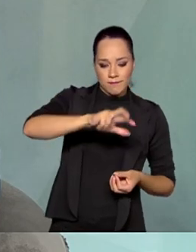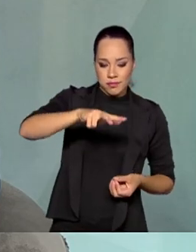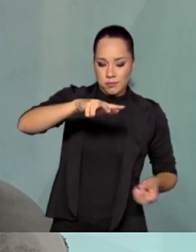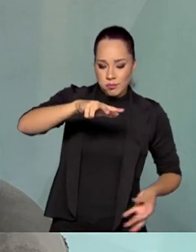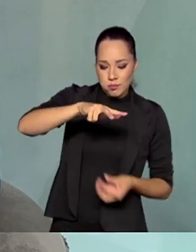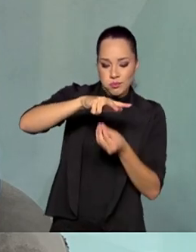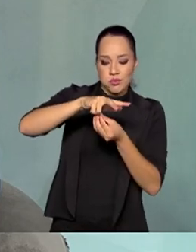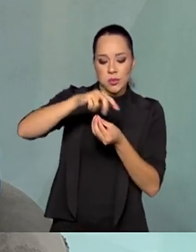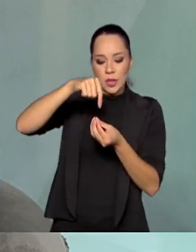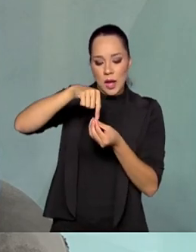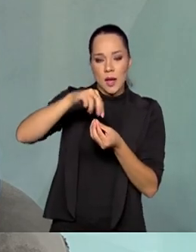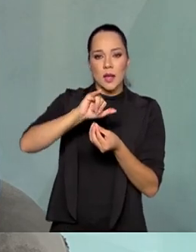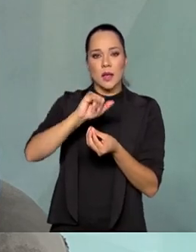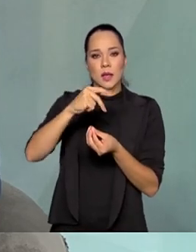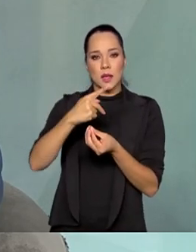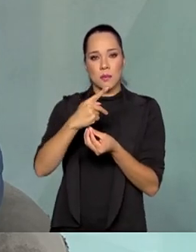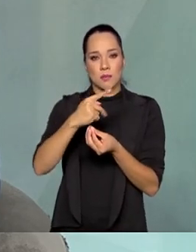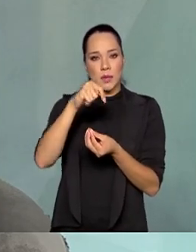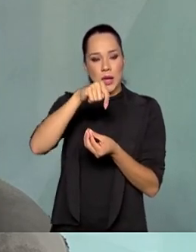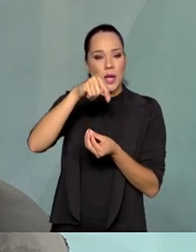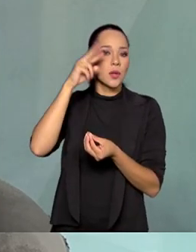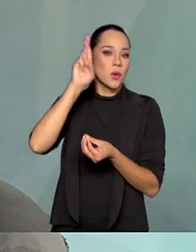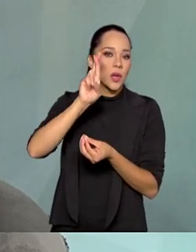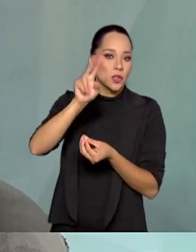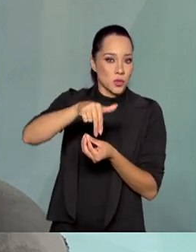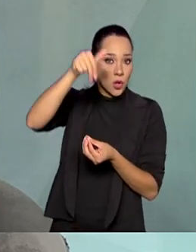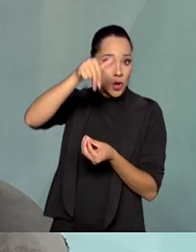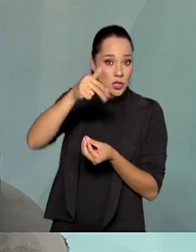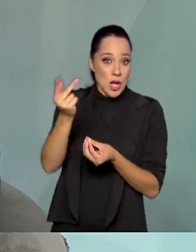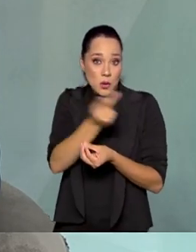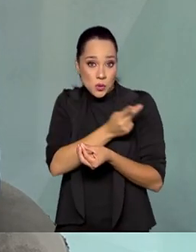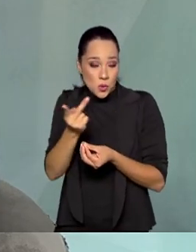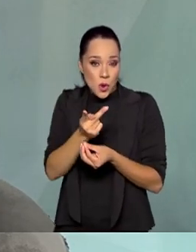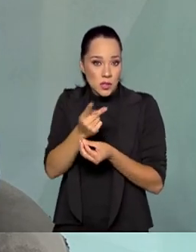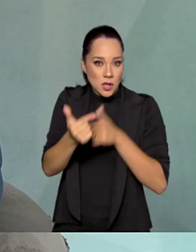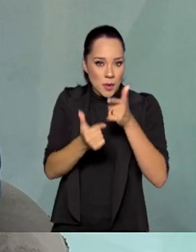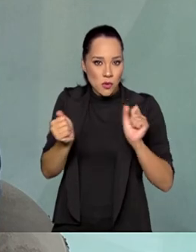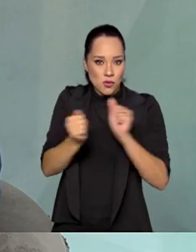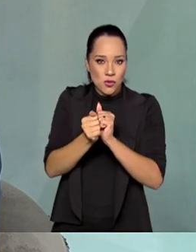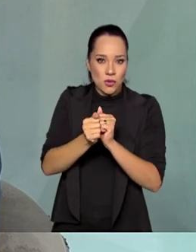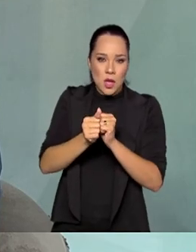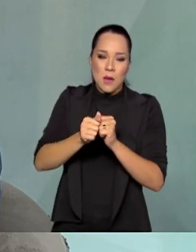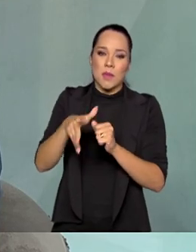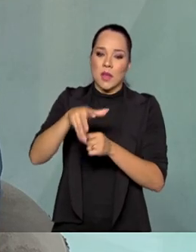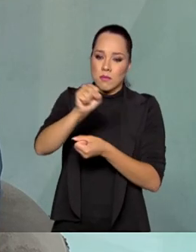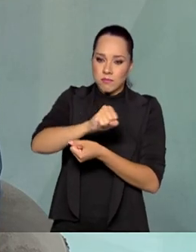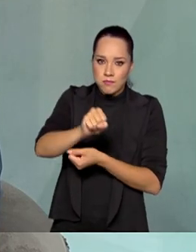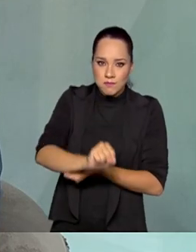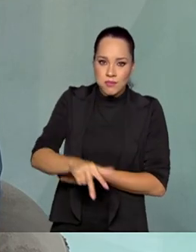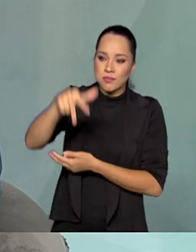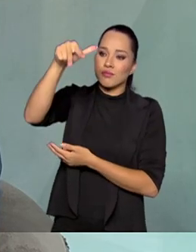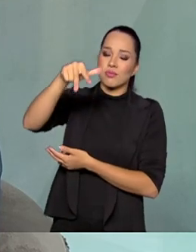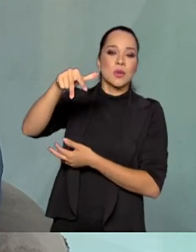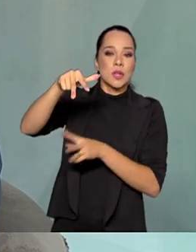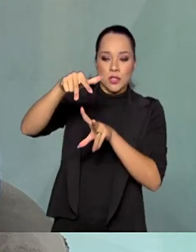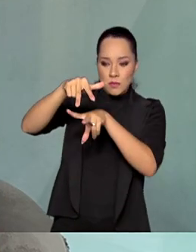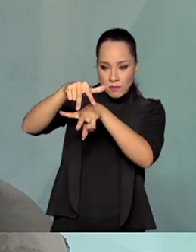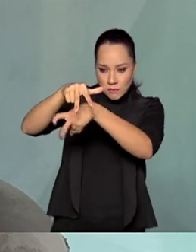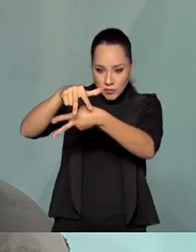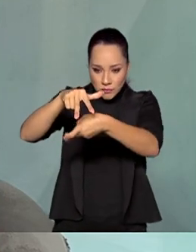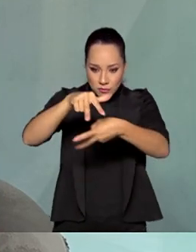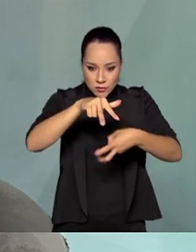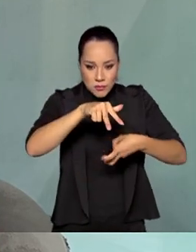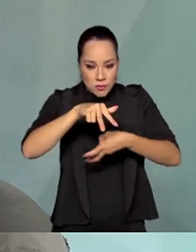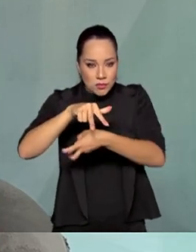unidade do INPE, lá no Rio Grande do Norte. Eles estão juntando essas competências para lançar um novo satélite brasileiro de coleta de dados. Então,